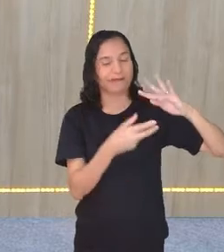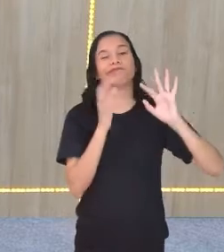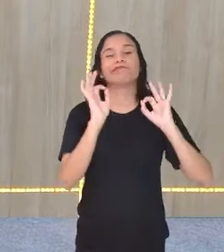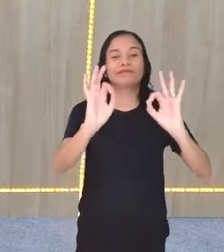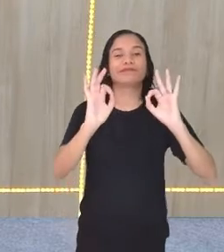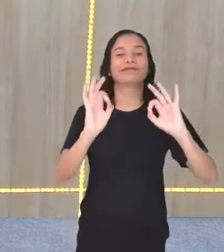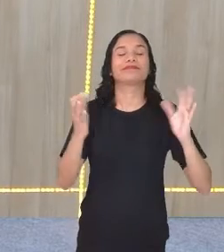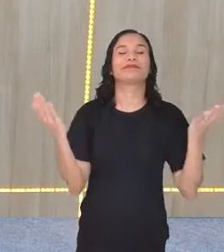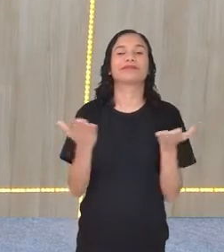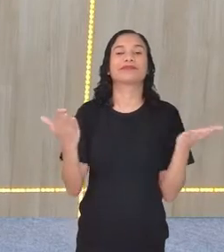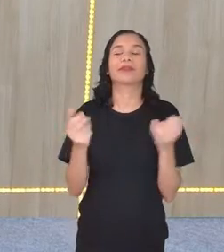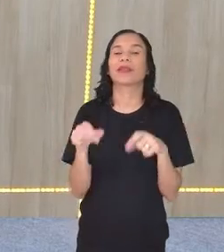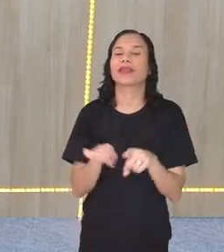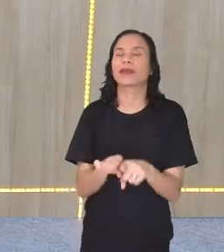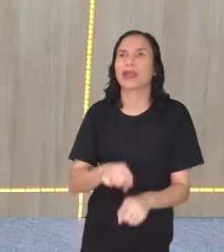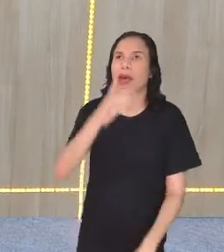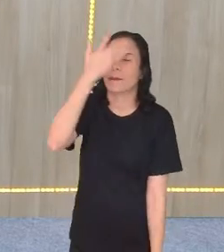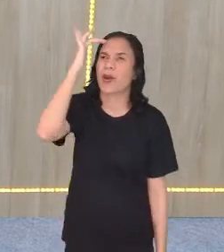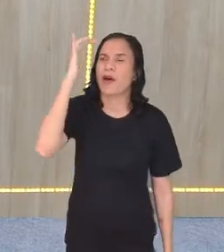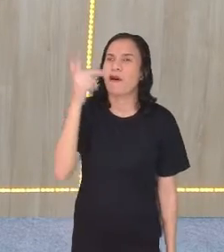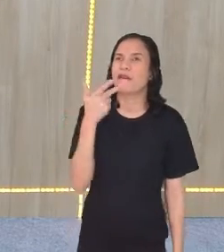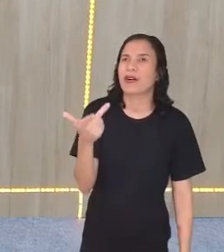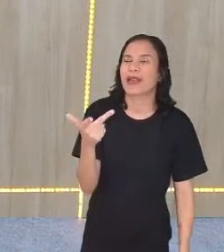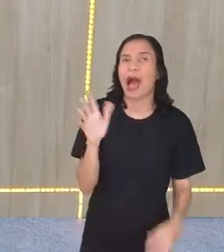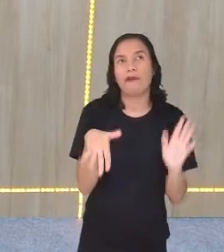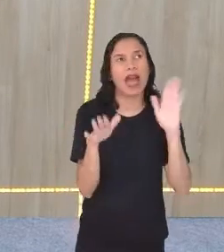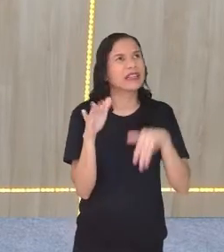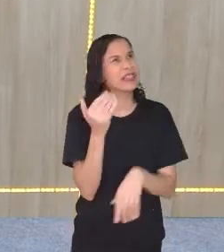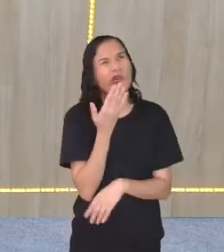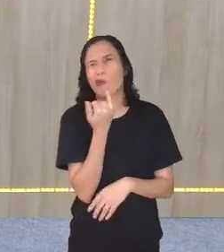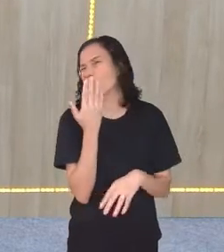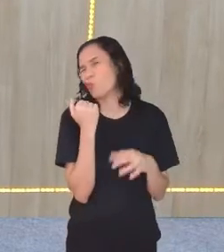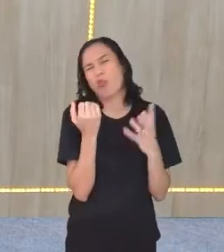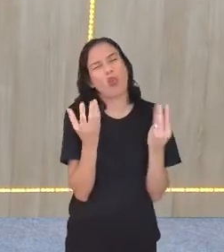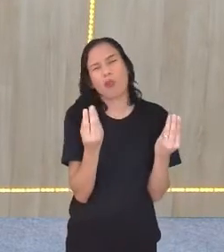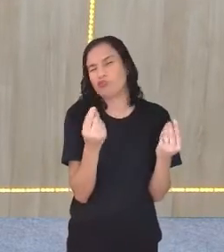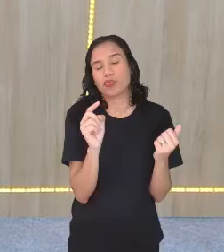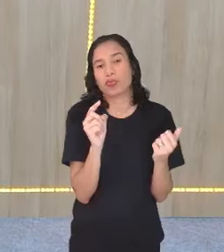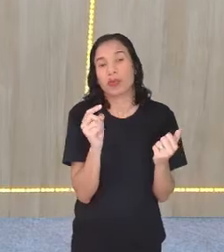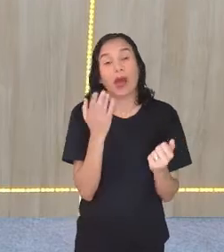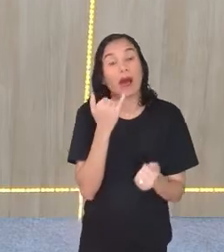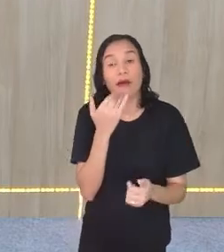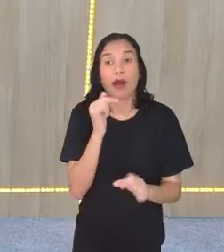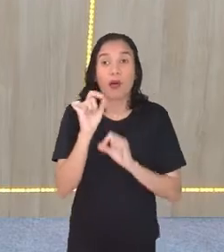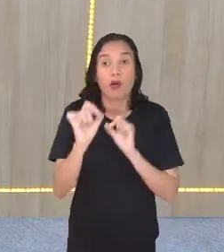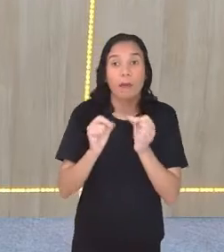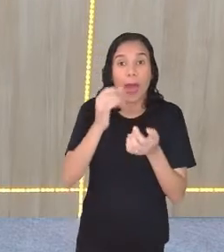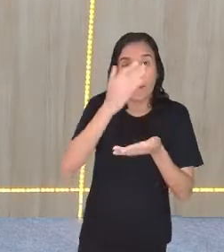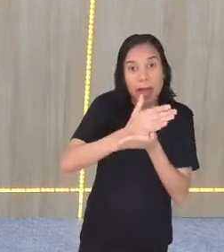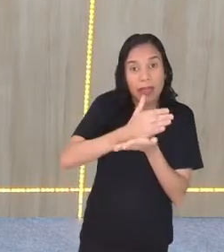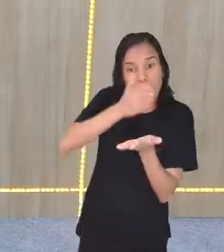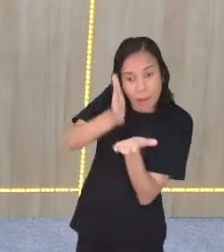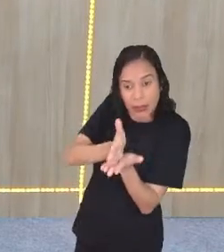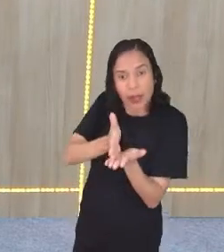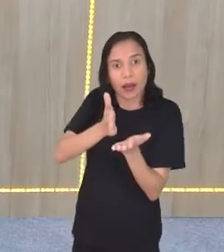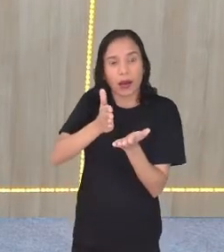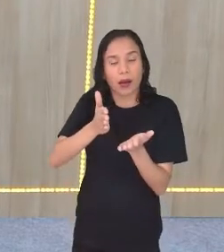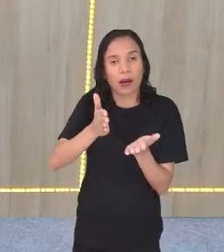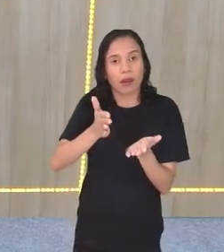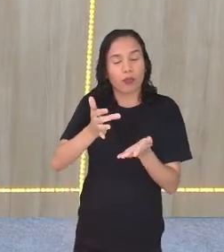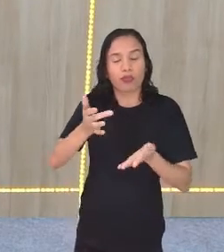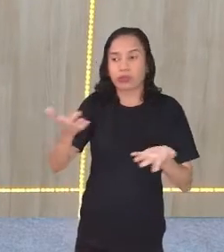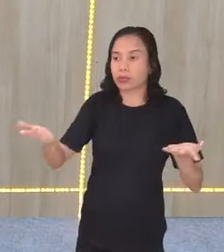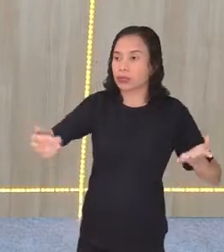Massa. E aí? Mas tem aquela pessoa, Tânia, que às vezes não come tanto assim, né? É. Aí, ela vai comer a metade da metade. Opa!